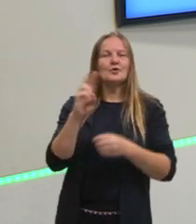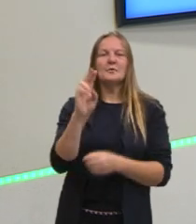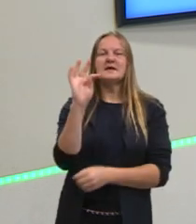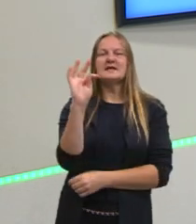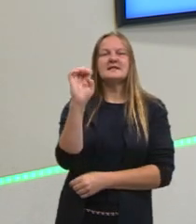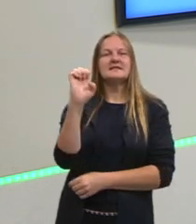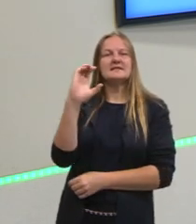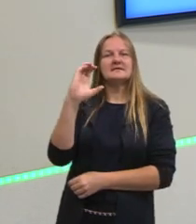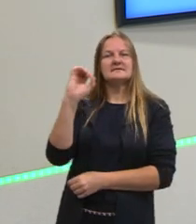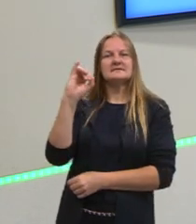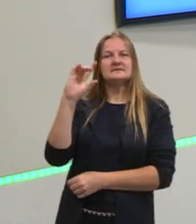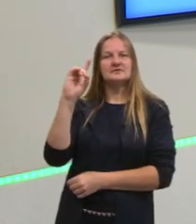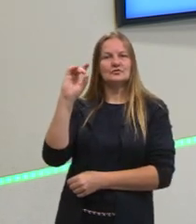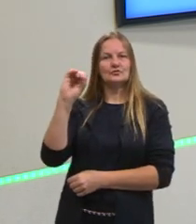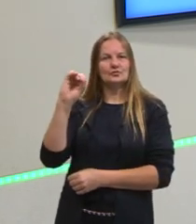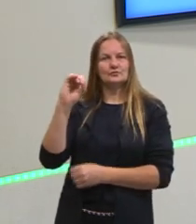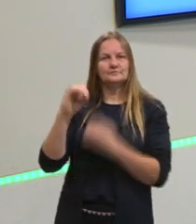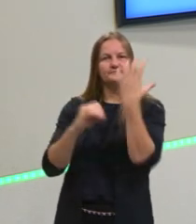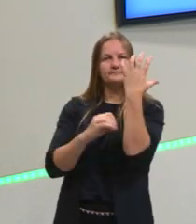tecido, forma um tecido.